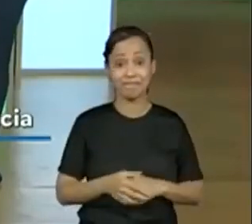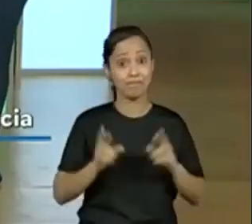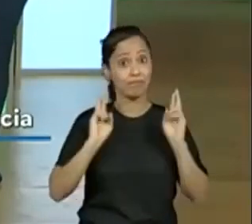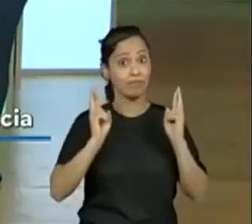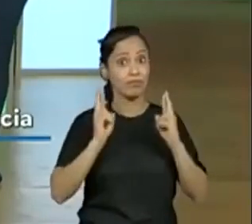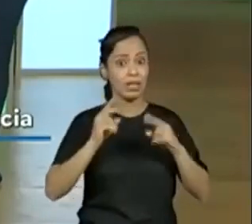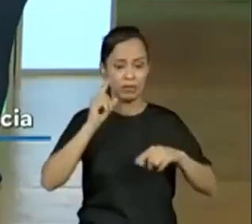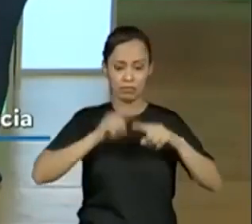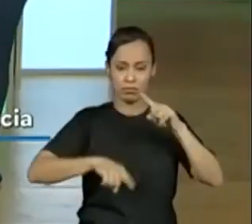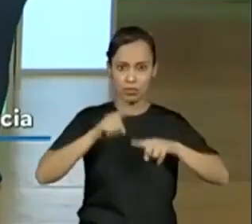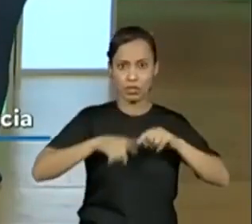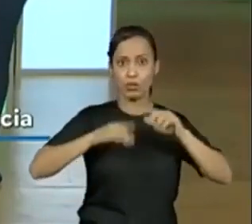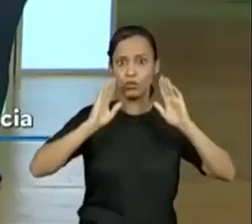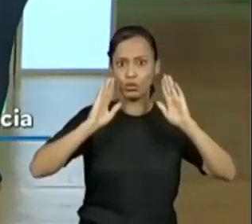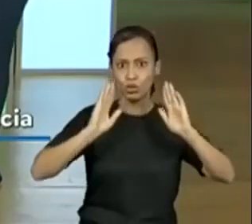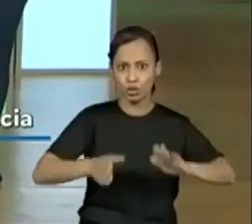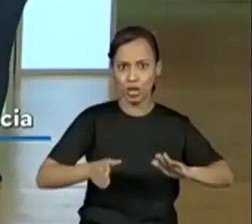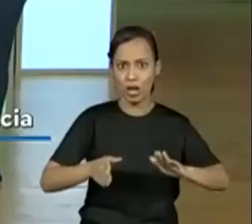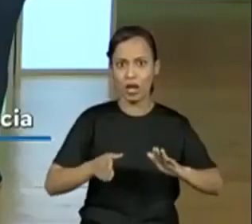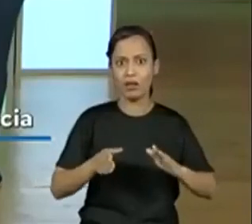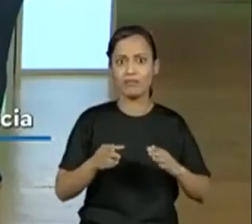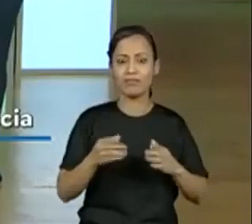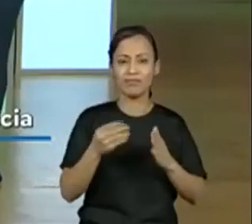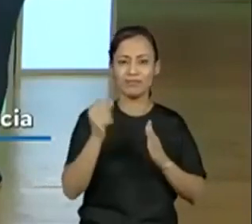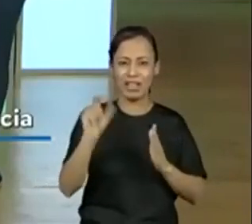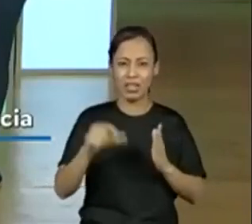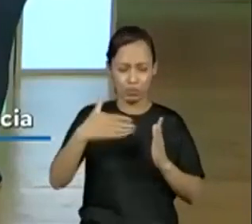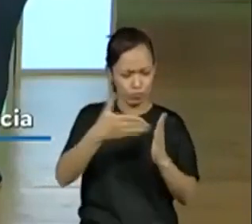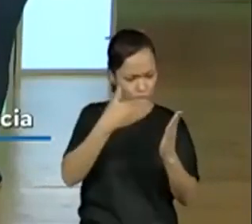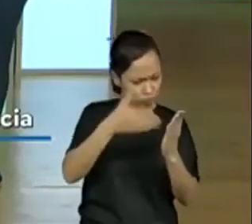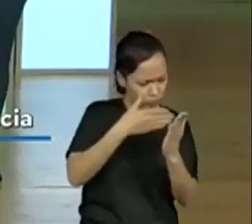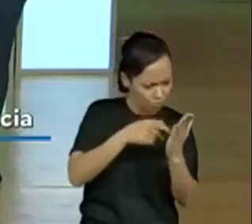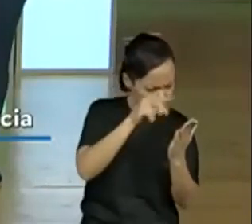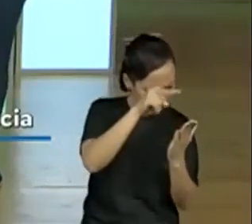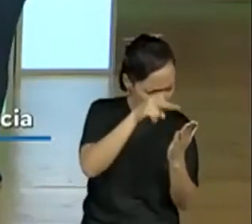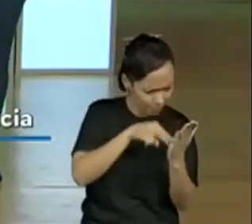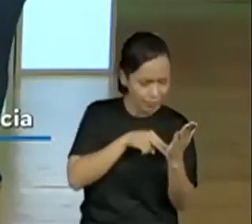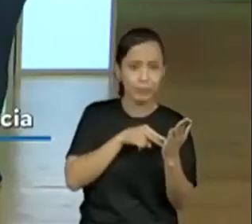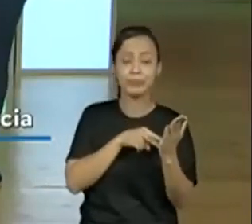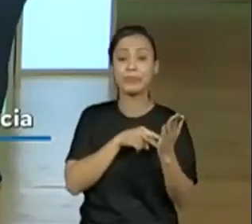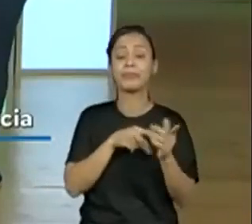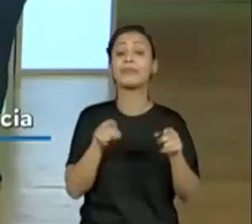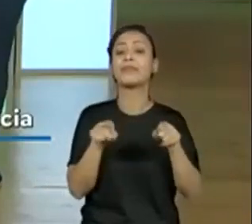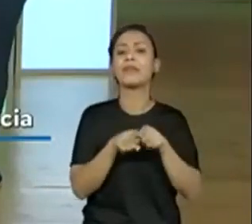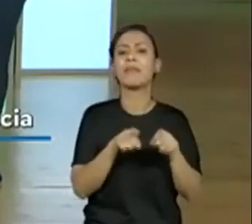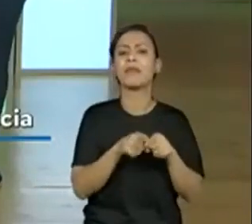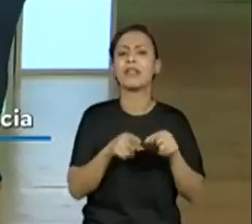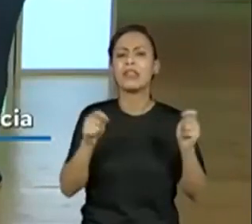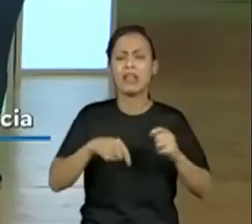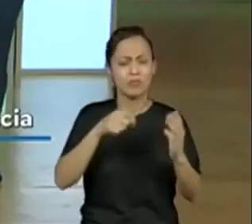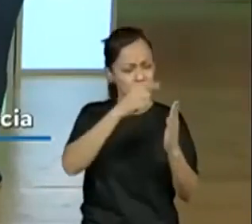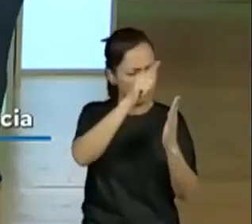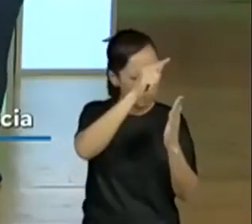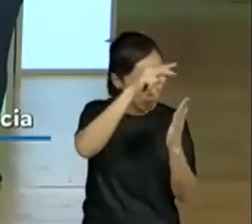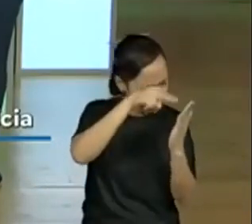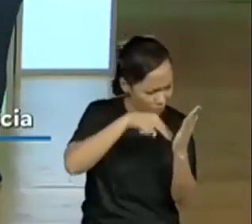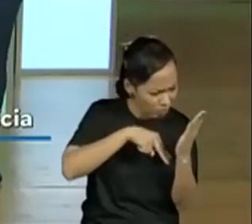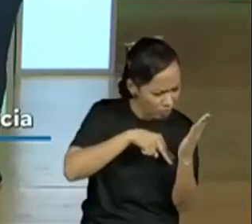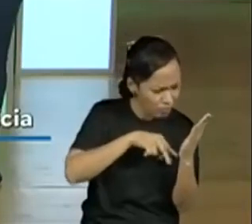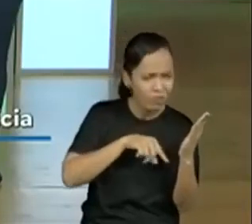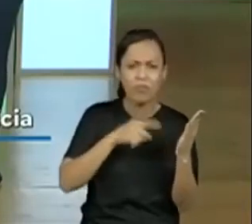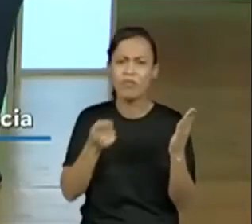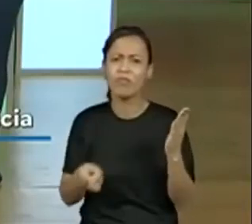com o material em mãos, que eles possam voltar ao texto, reler, prestar atenção nessas características que foram